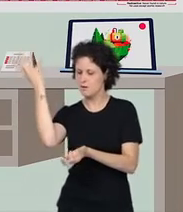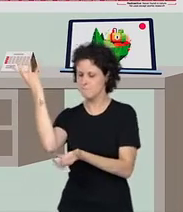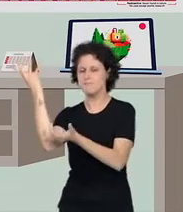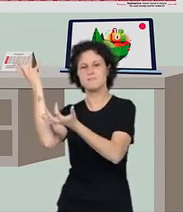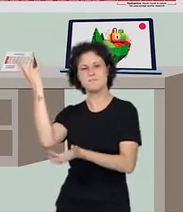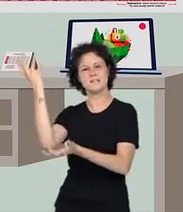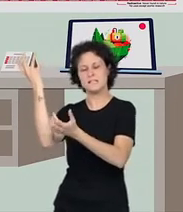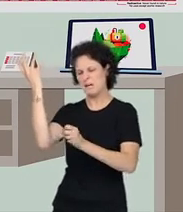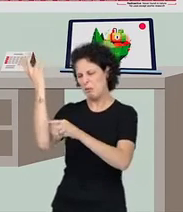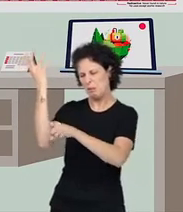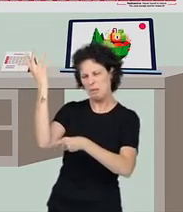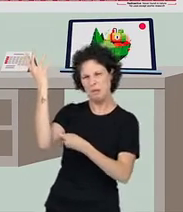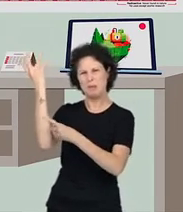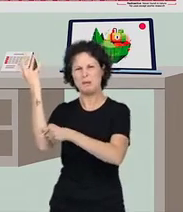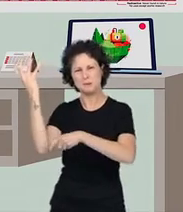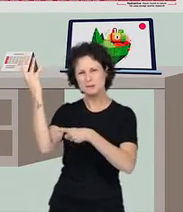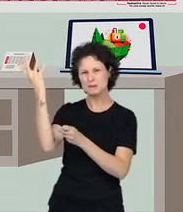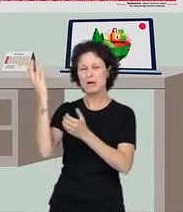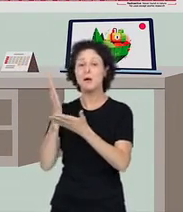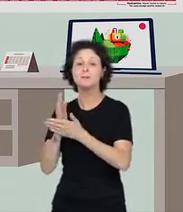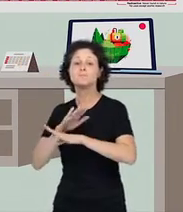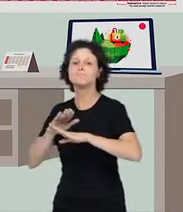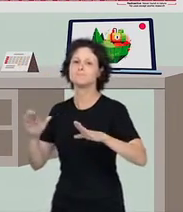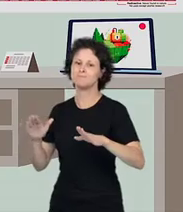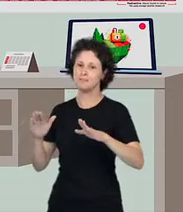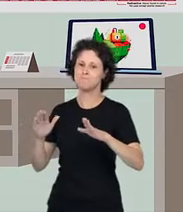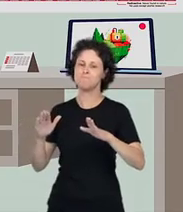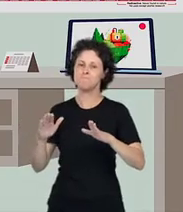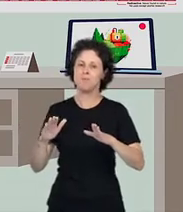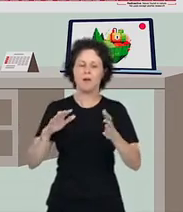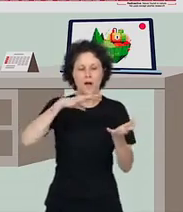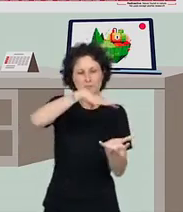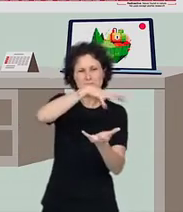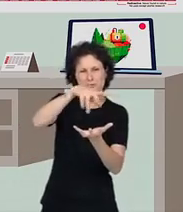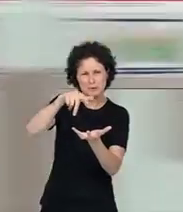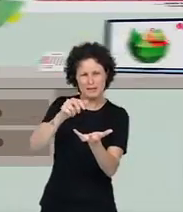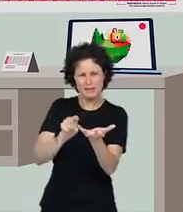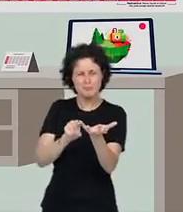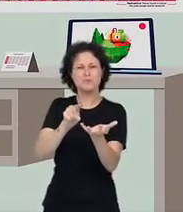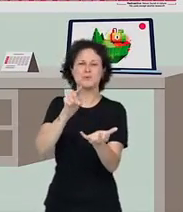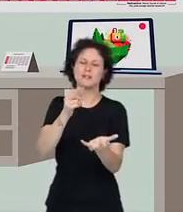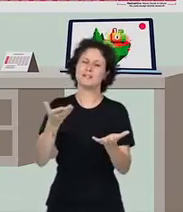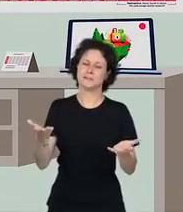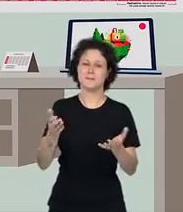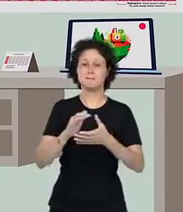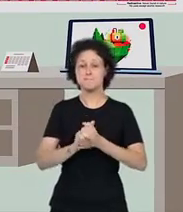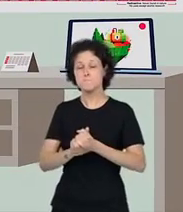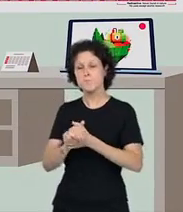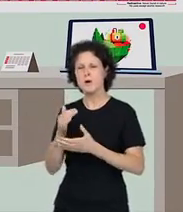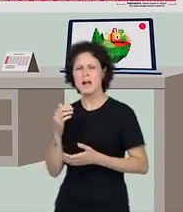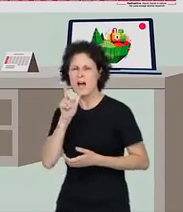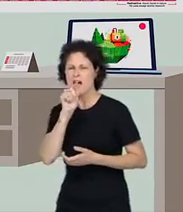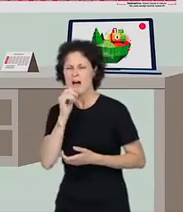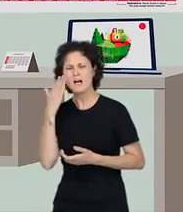agrotóxicos são venenos utilizados nas lavouras para controlar pragas e doenças das plantas. Também tem o grande uso da